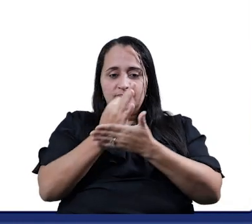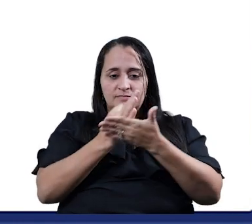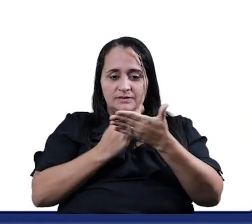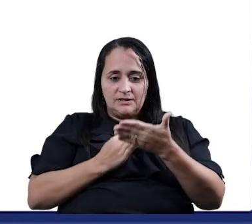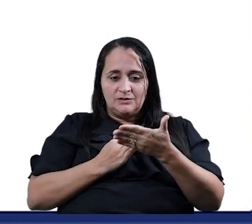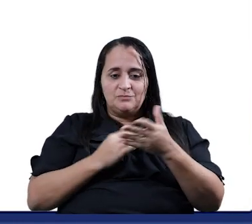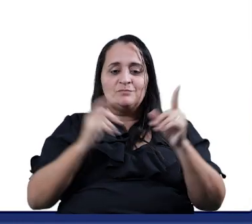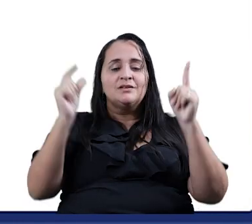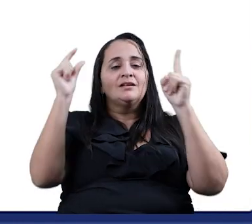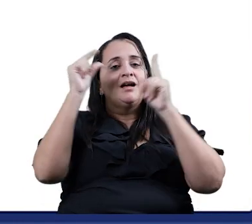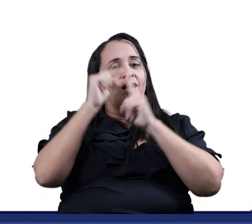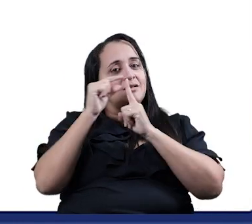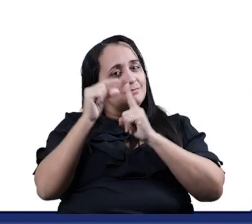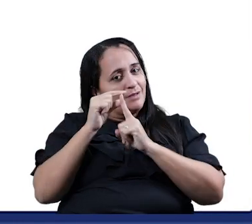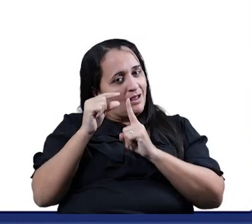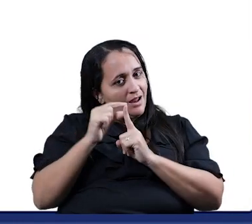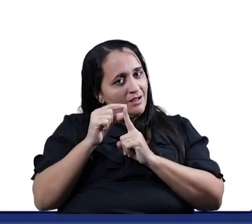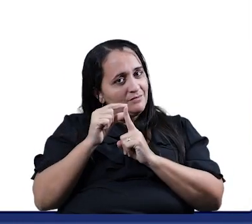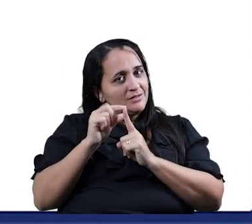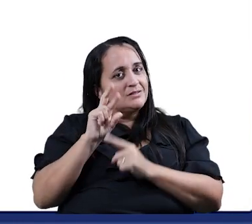As palavras que rimam